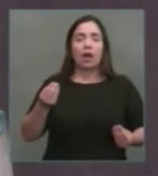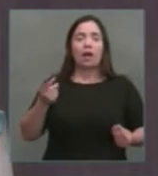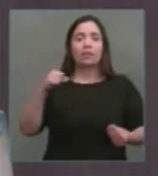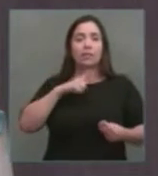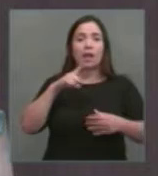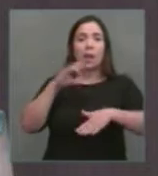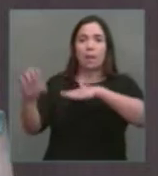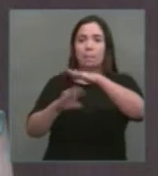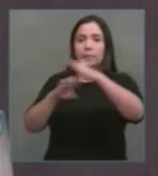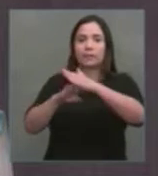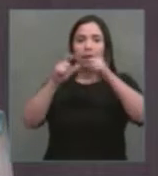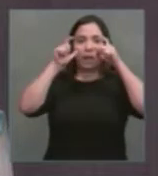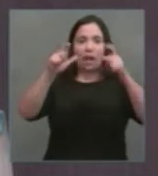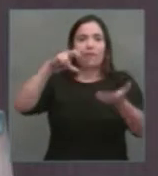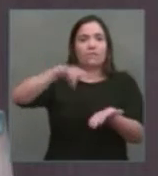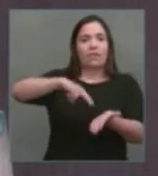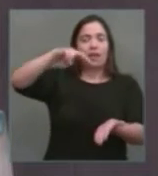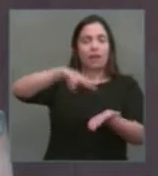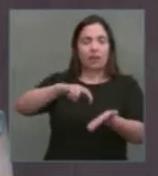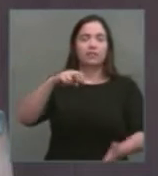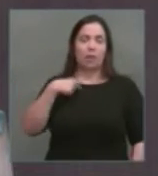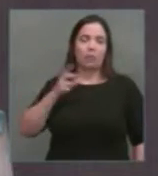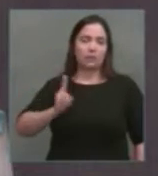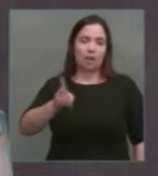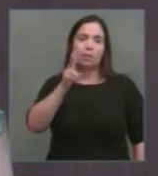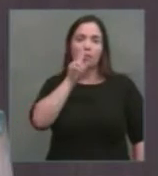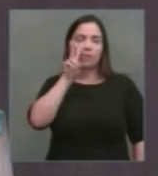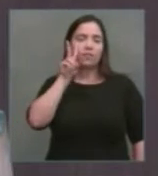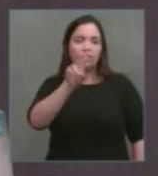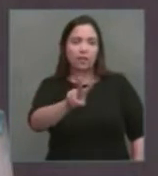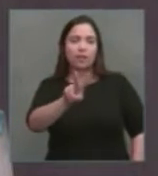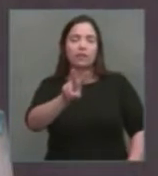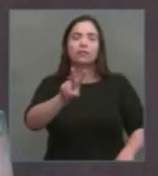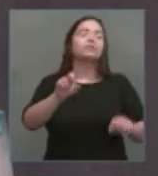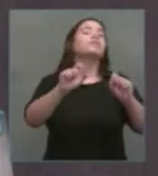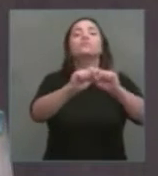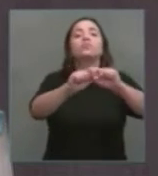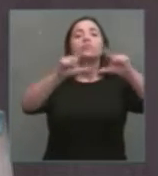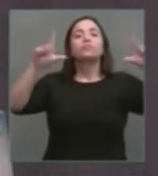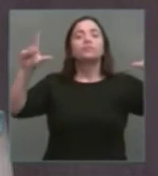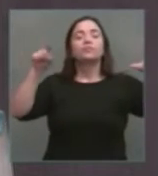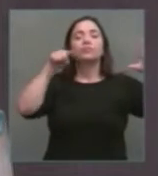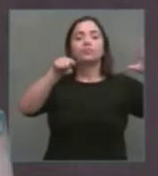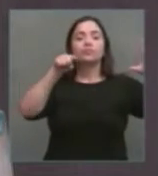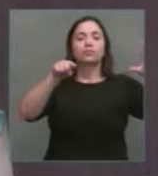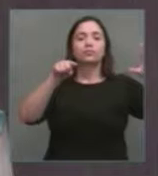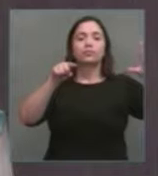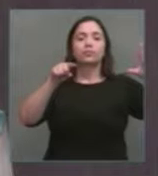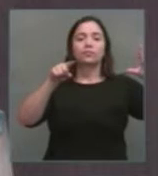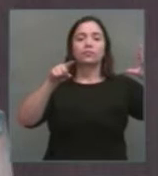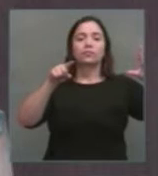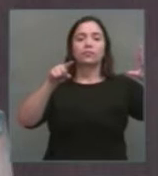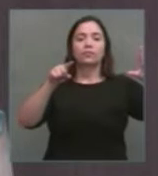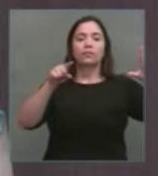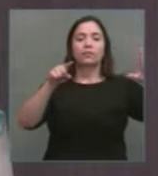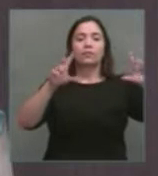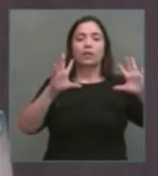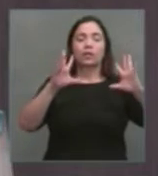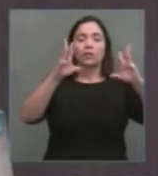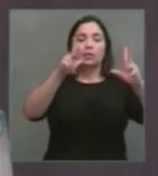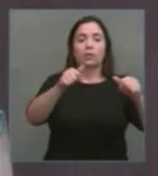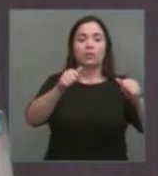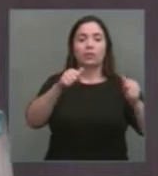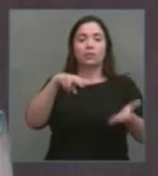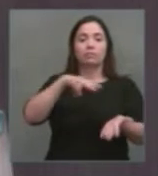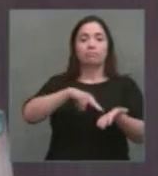mercado financeiro. eu assisto aos boletins e fico estarrecido. Toda vez que o mercado fica eufórico, eu fico